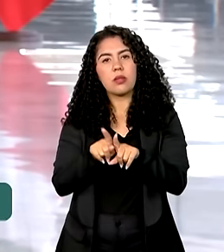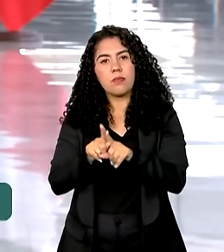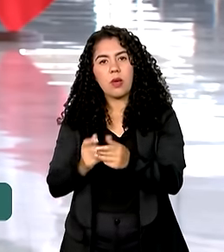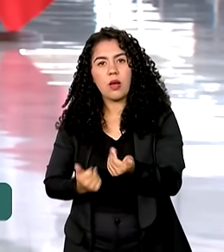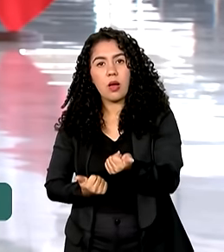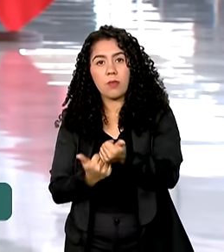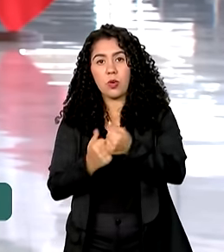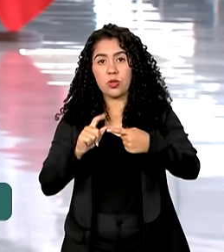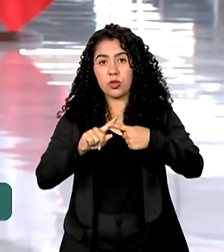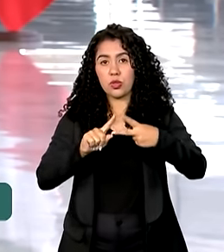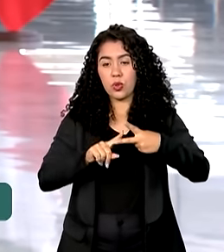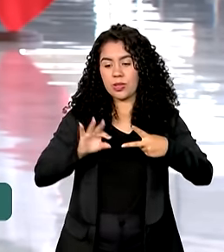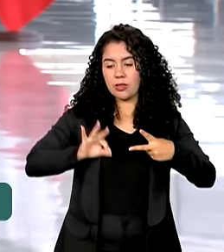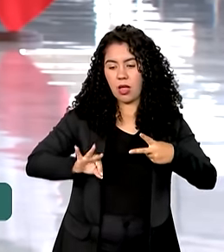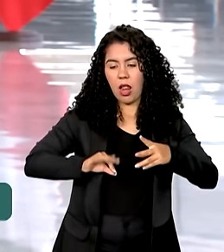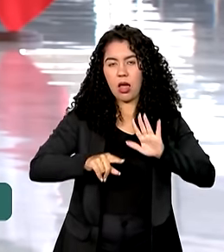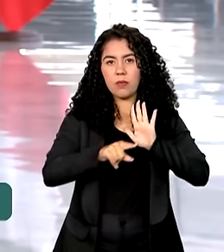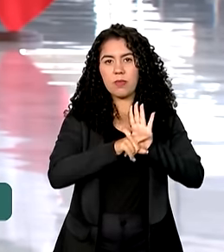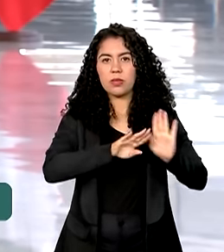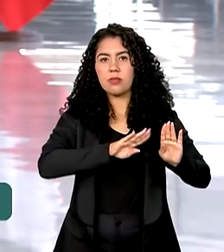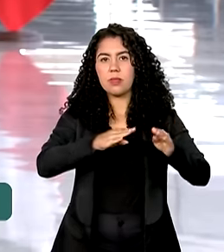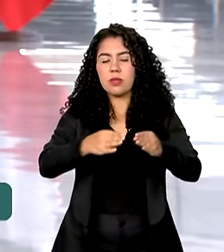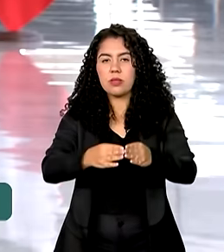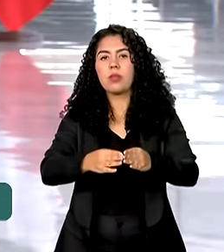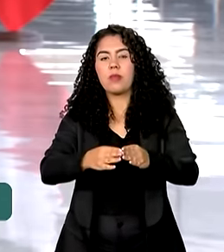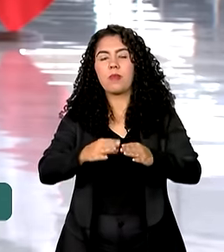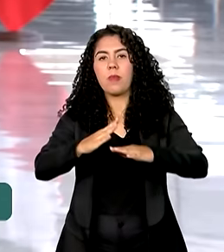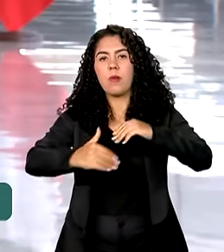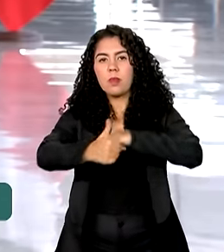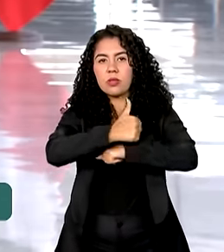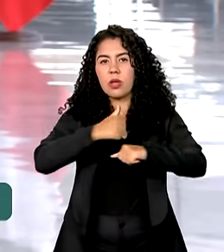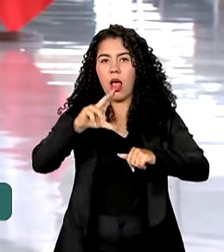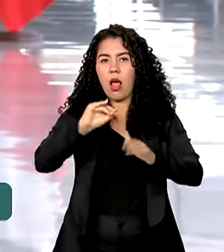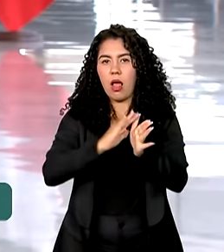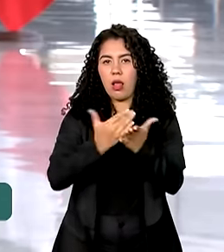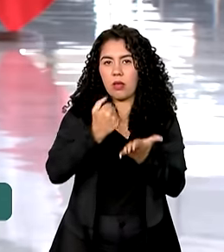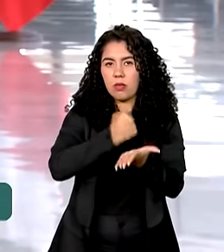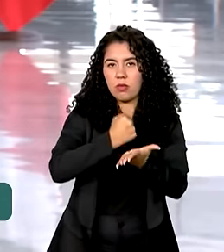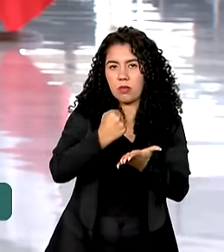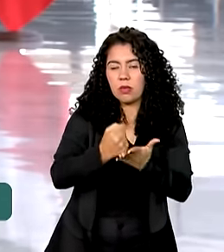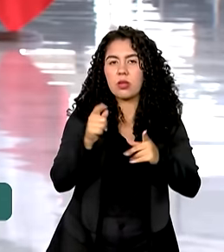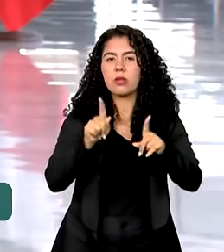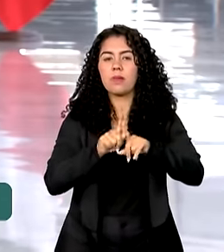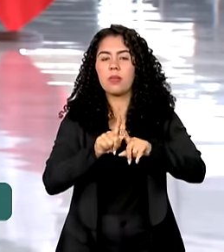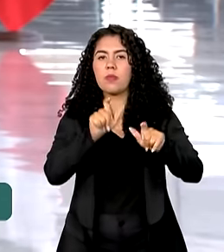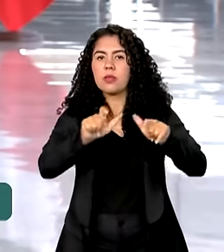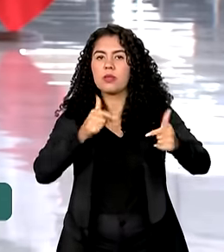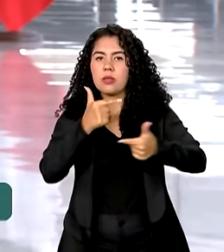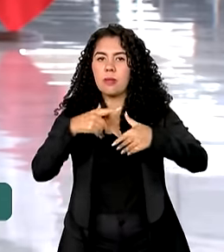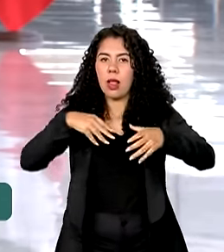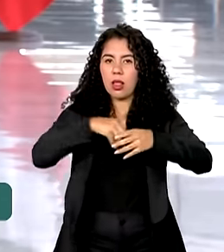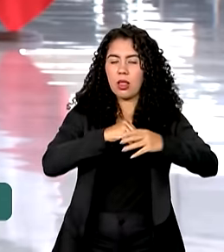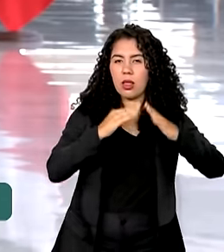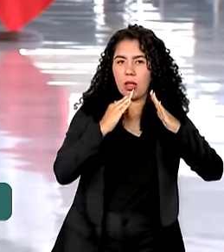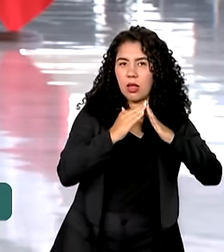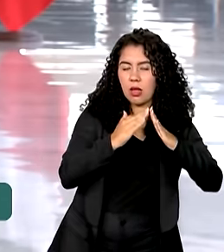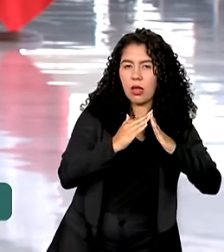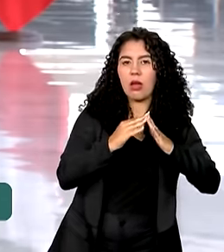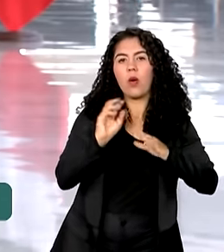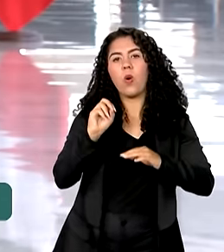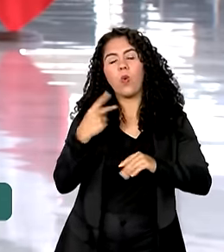salários mínimos para trabalhadores formais, menor aprendiz, trabalhadores domésticos, empregada doméstica ou